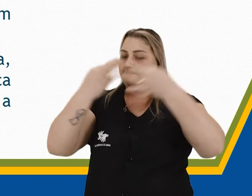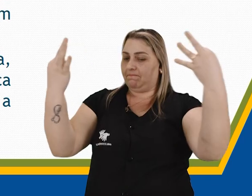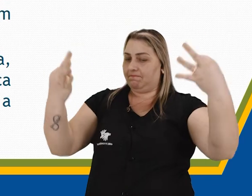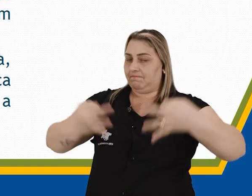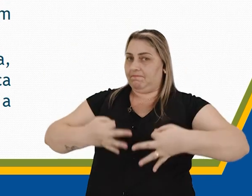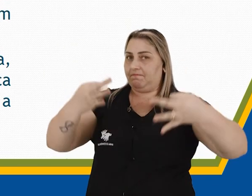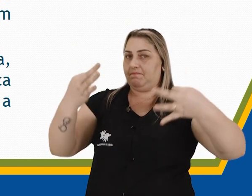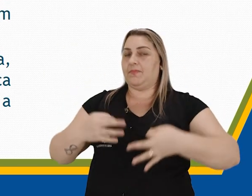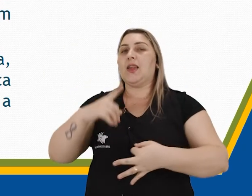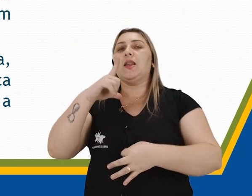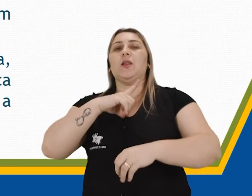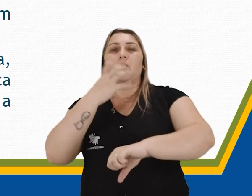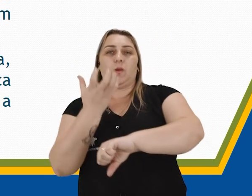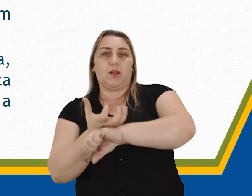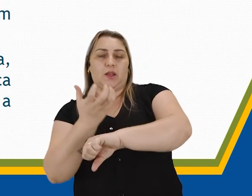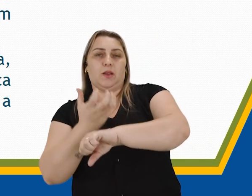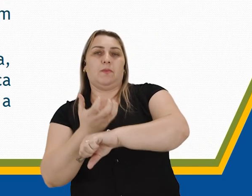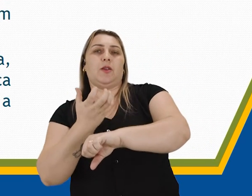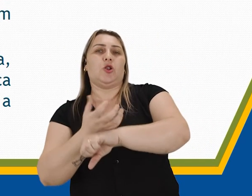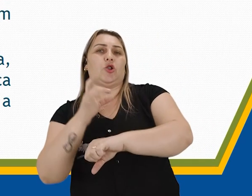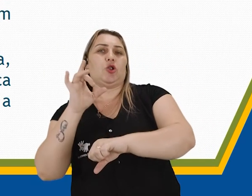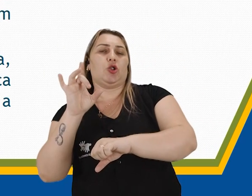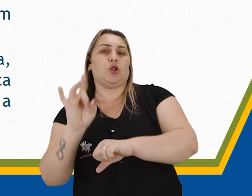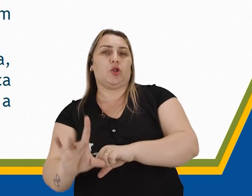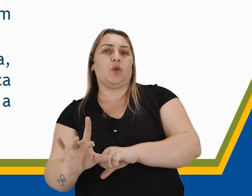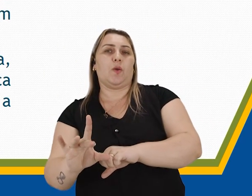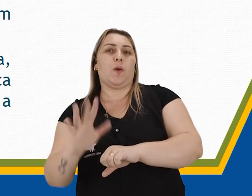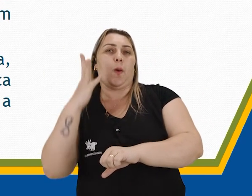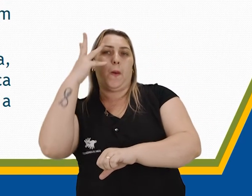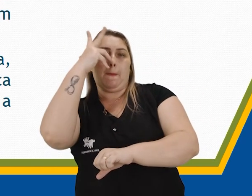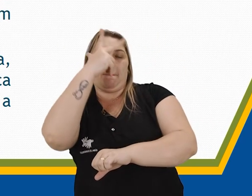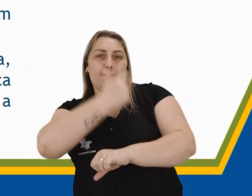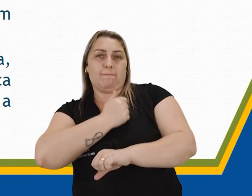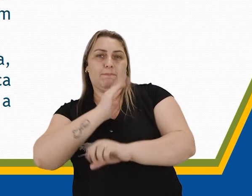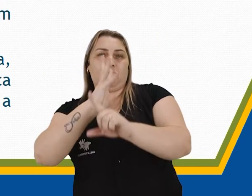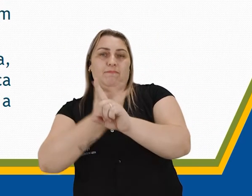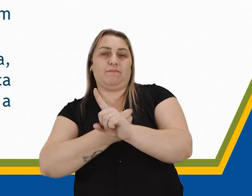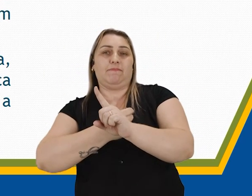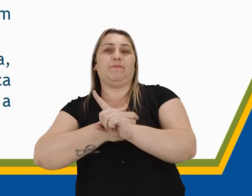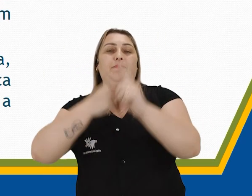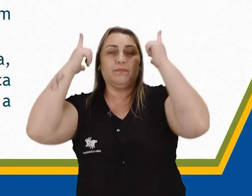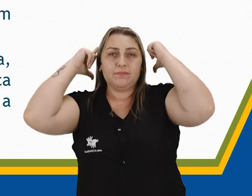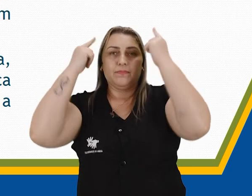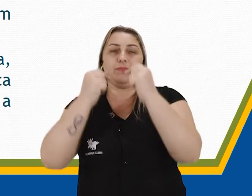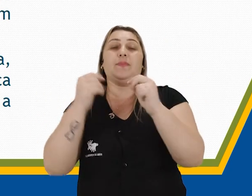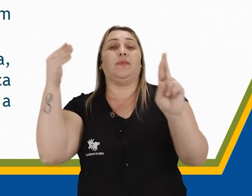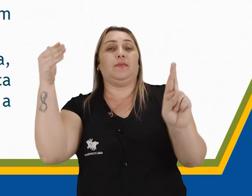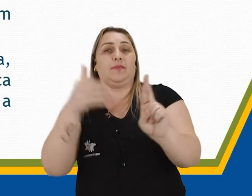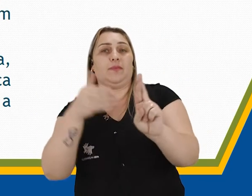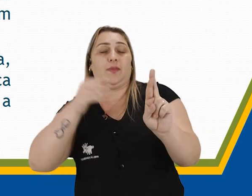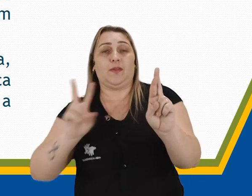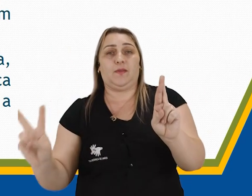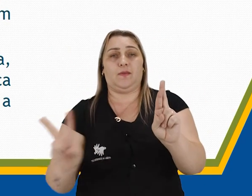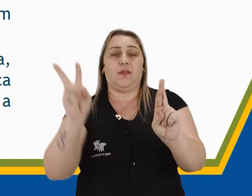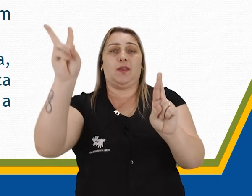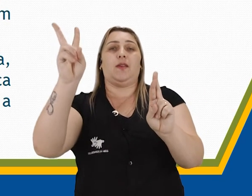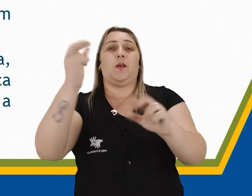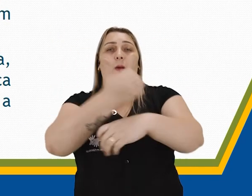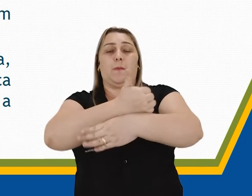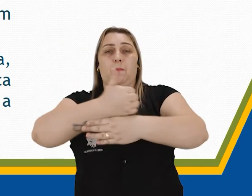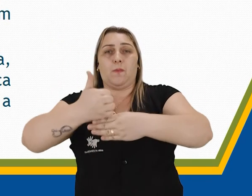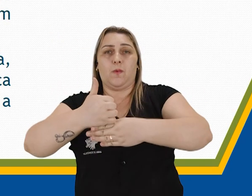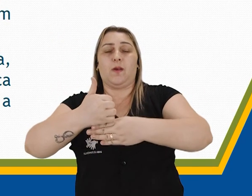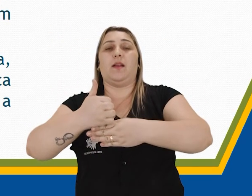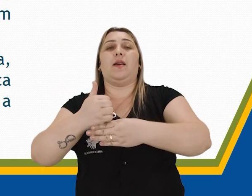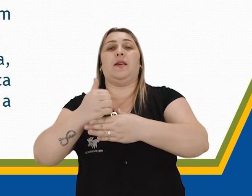Existe até uma disciplina de arte que trata somente sobre isso, o belo na arte grega. Representação de valores morais e cívicos e a